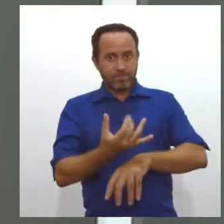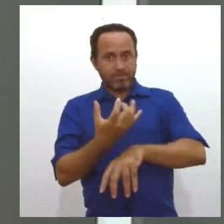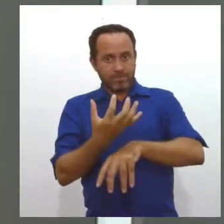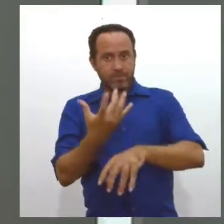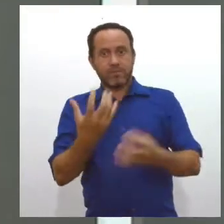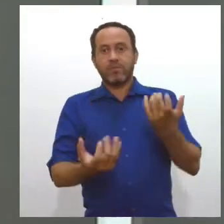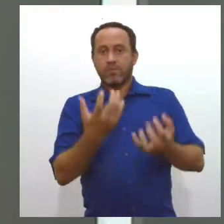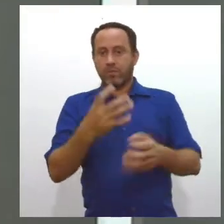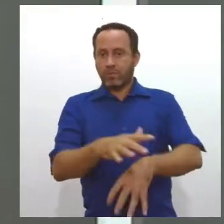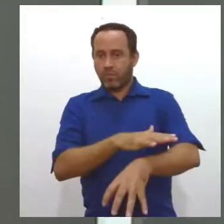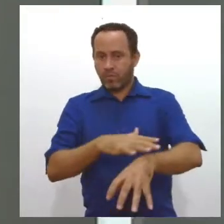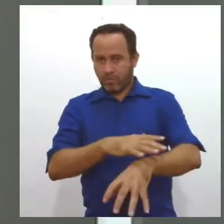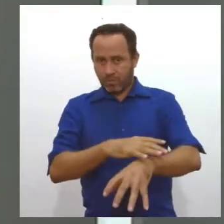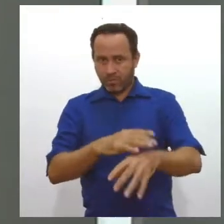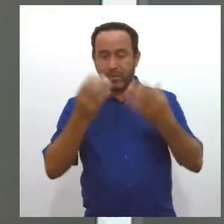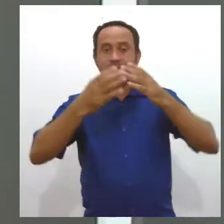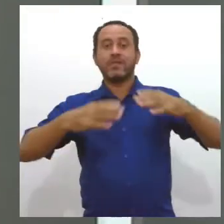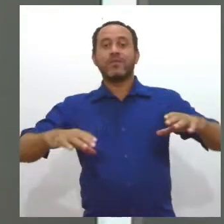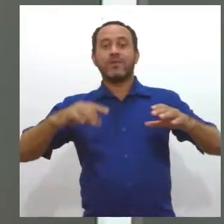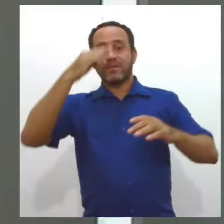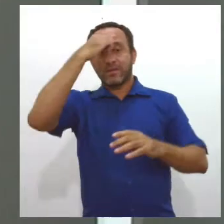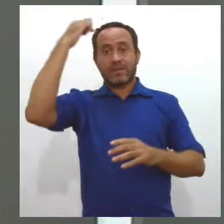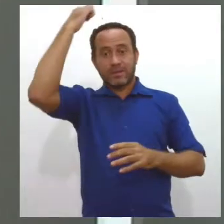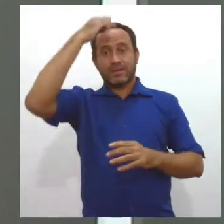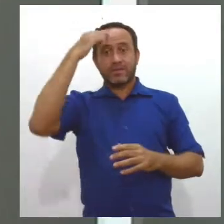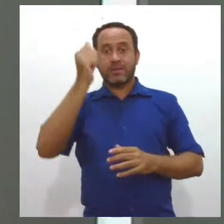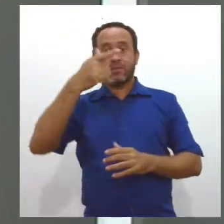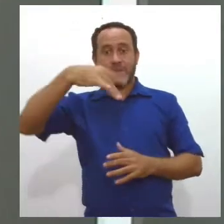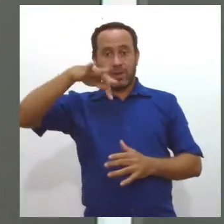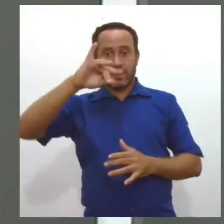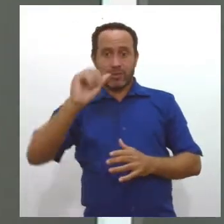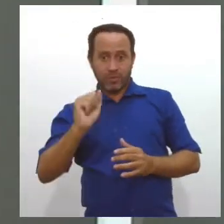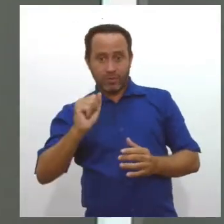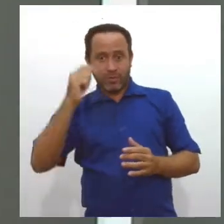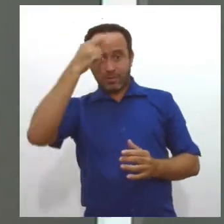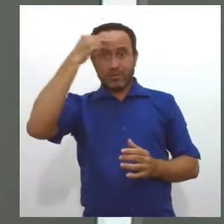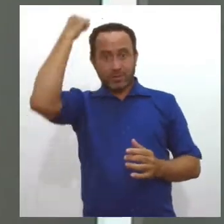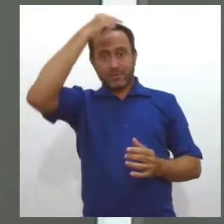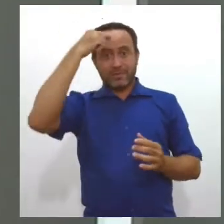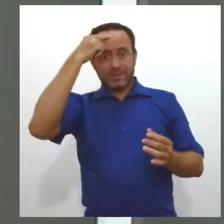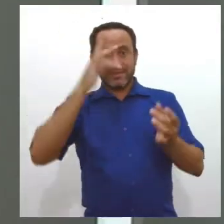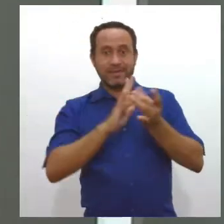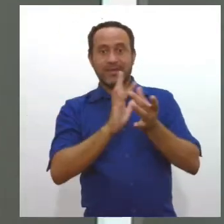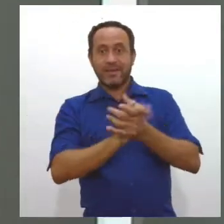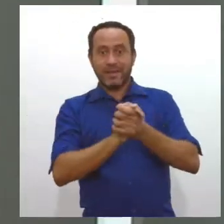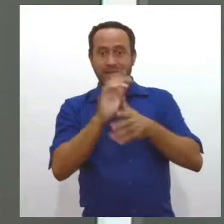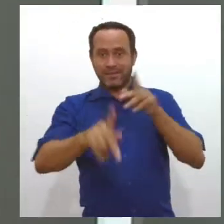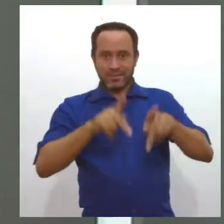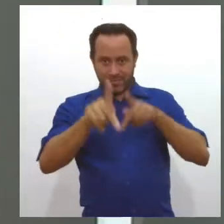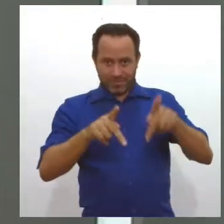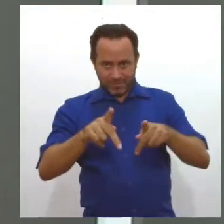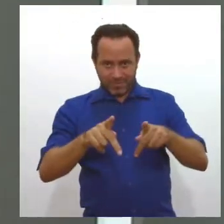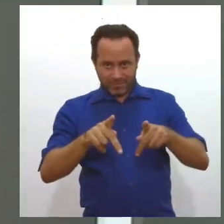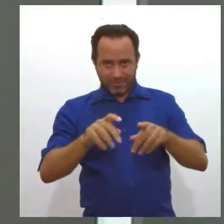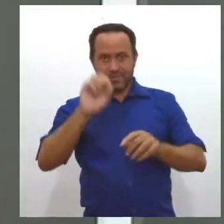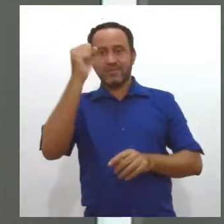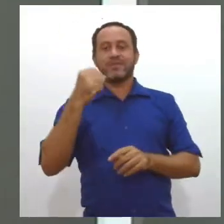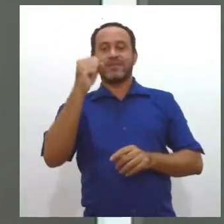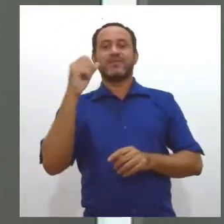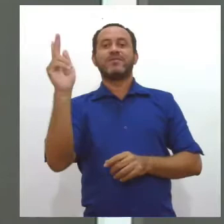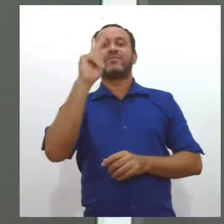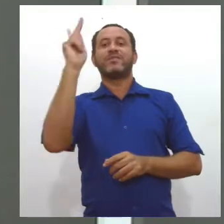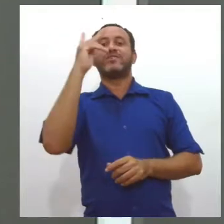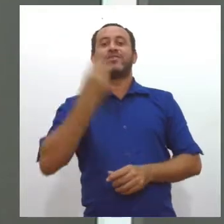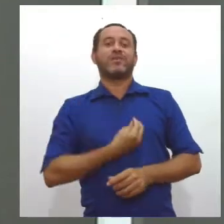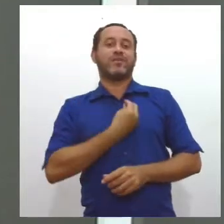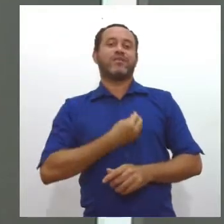As celebrações em homenagem a Santo Antônio, popularmente conhecido como Santo Casamenteiro. No quadro Sergipe tem história, vida